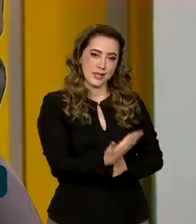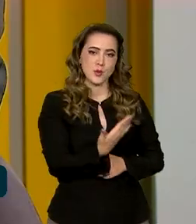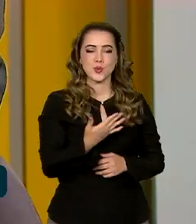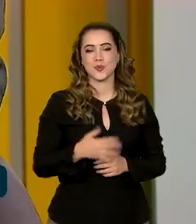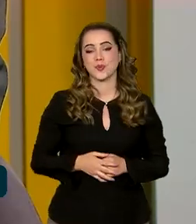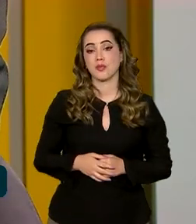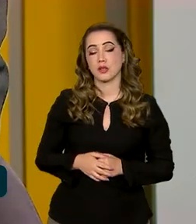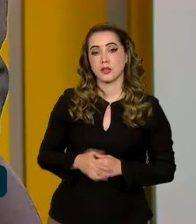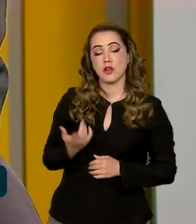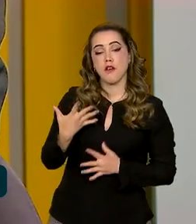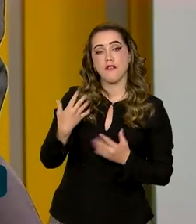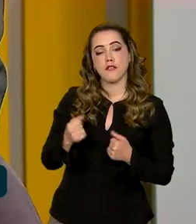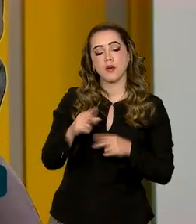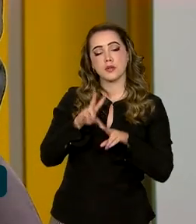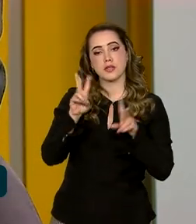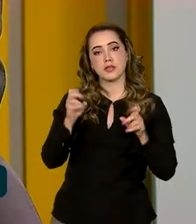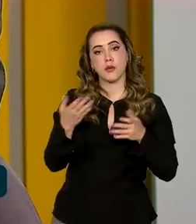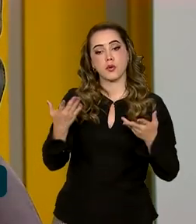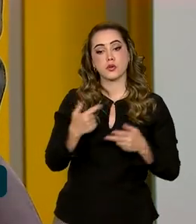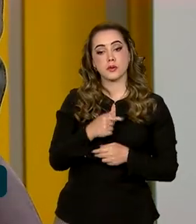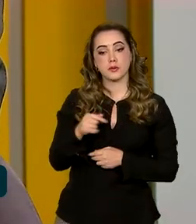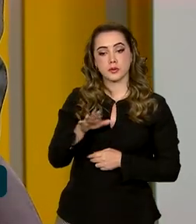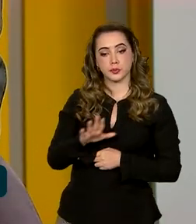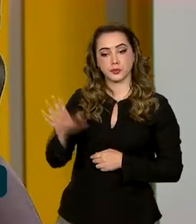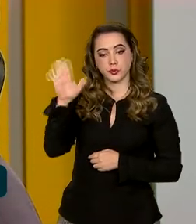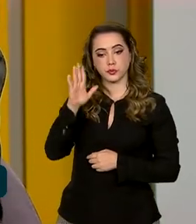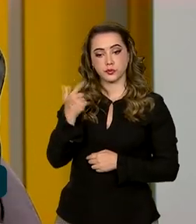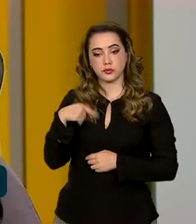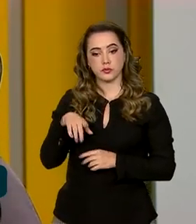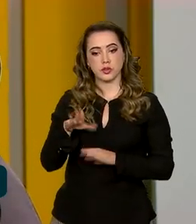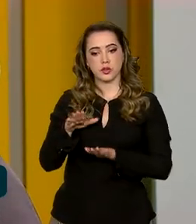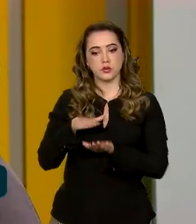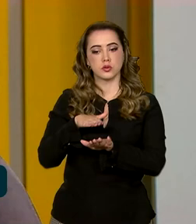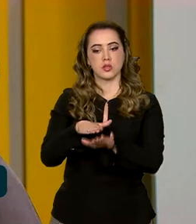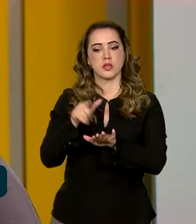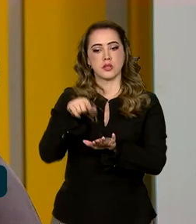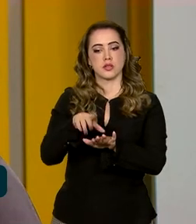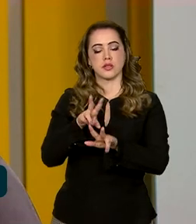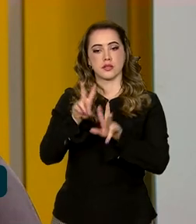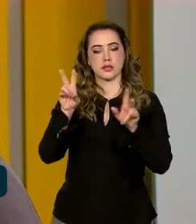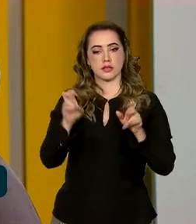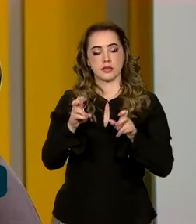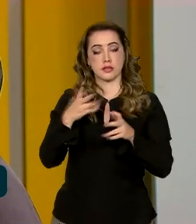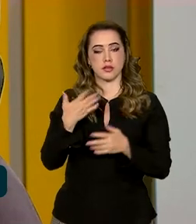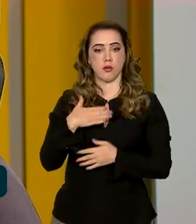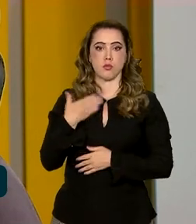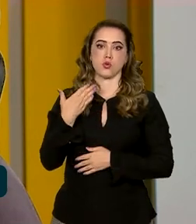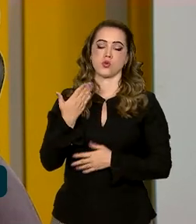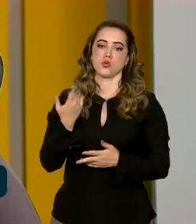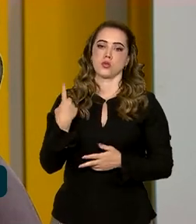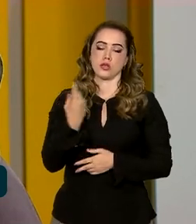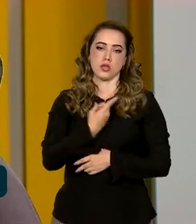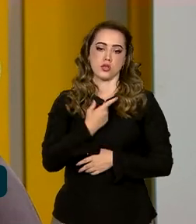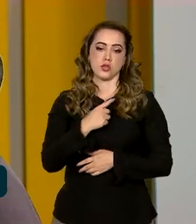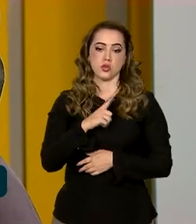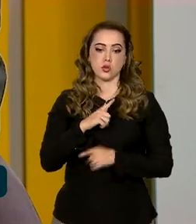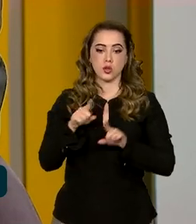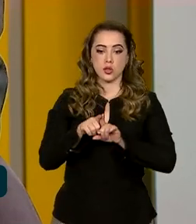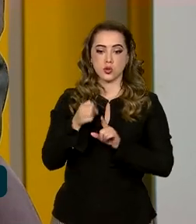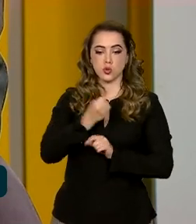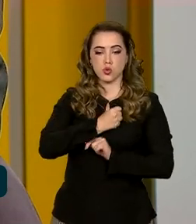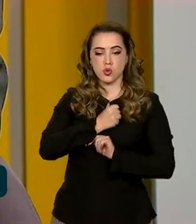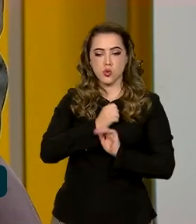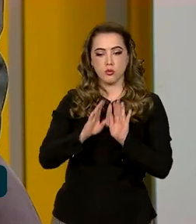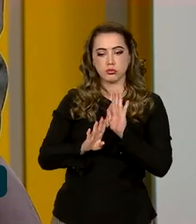deste ano da Semana Nacional de Trânsito. A partir desse cenário assustador que nós temos, né, de um número